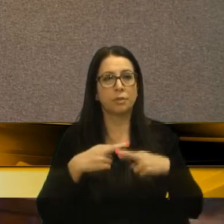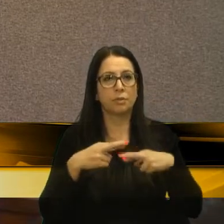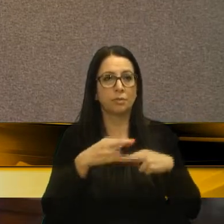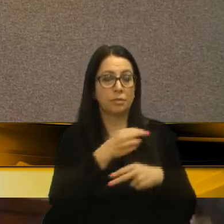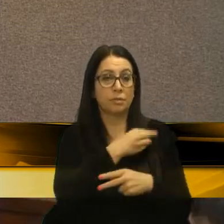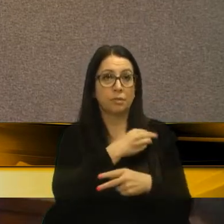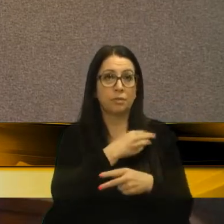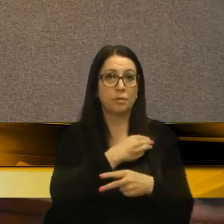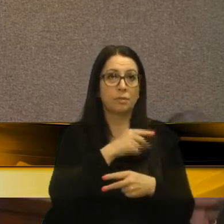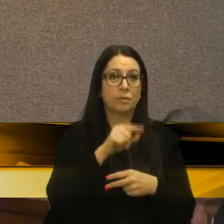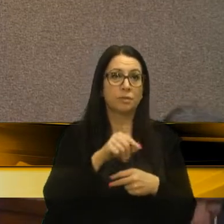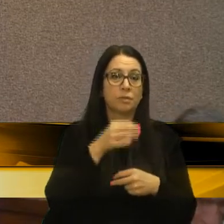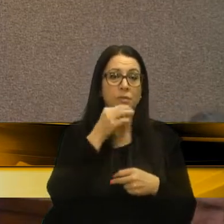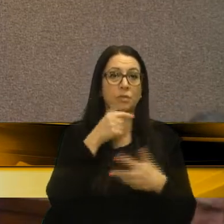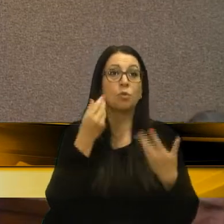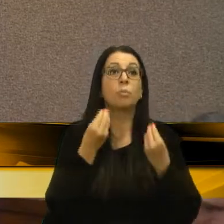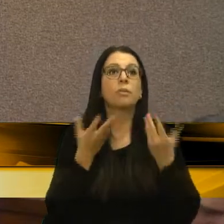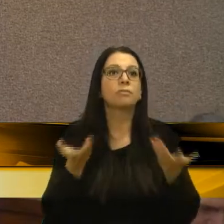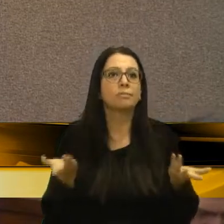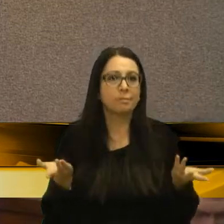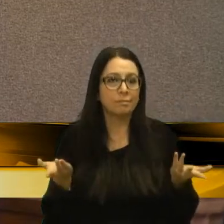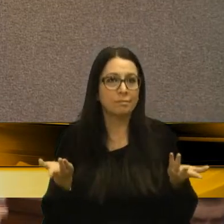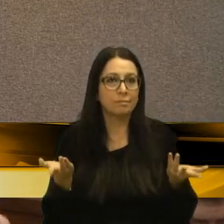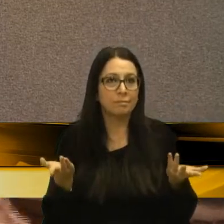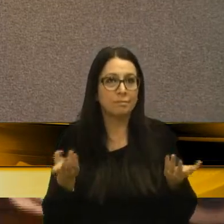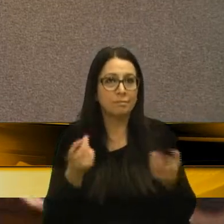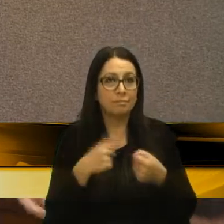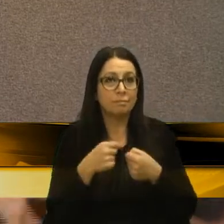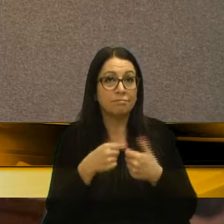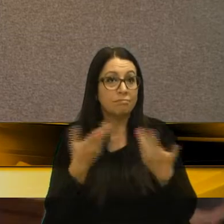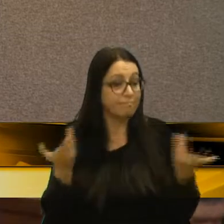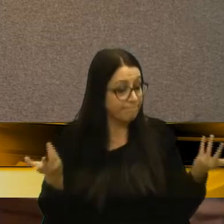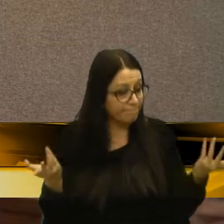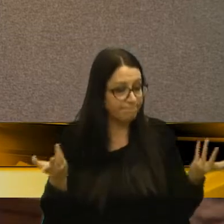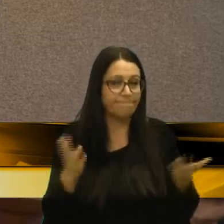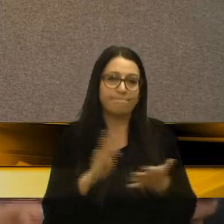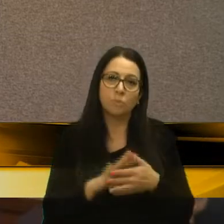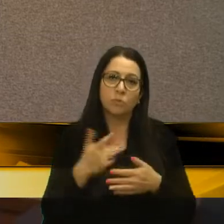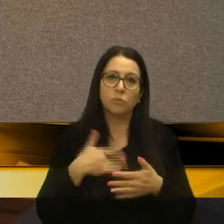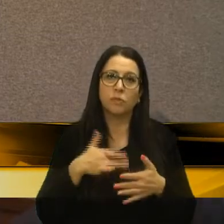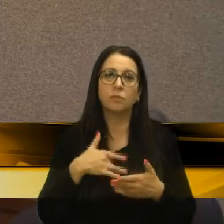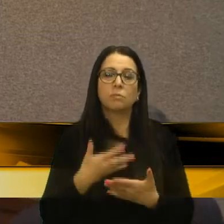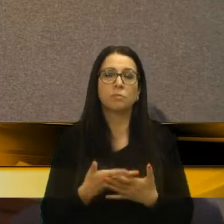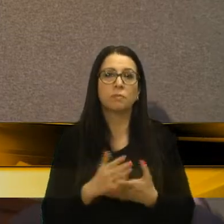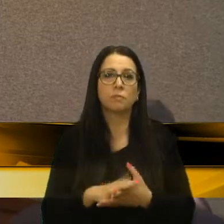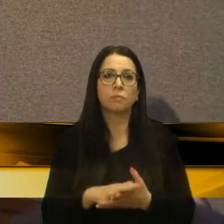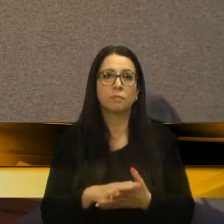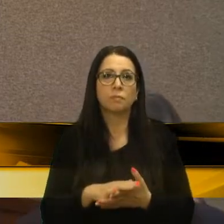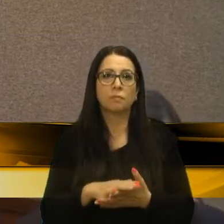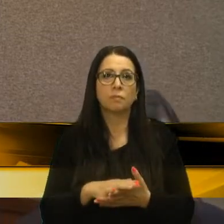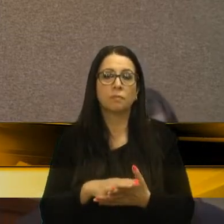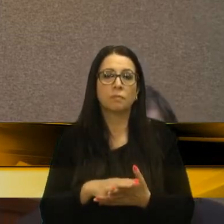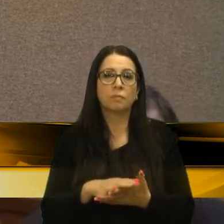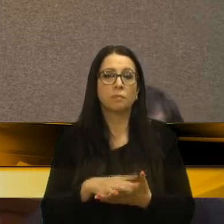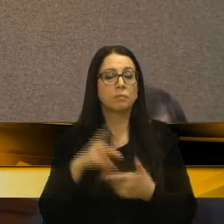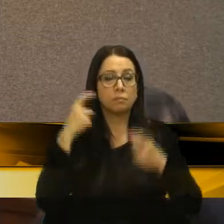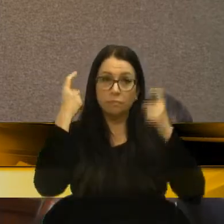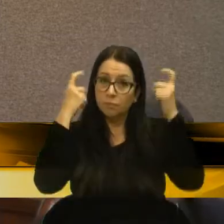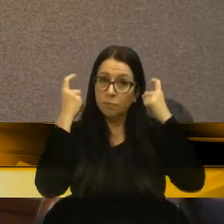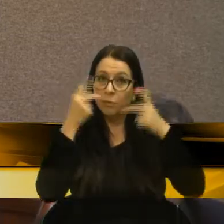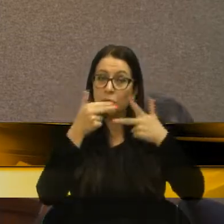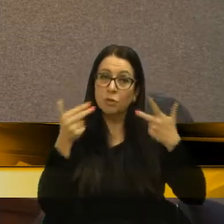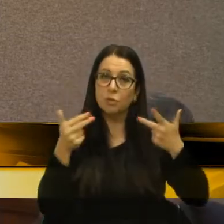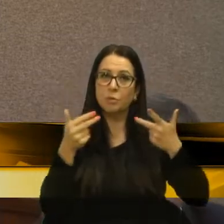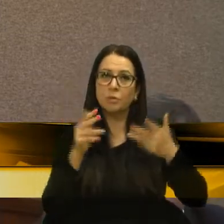Caxiú do Sul, como é que fica? Como é que fica a nossa cidade? Então, infelizmente, em vez de se preocupar com tantas outras